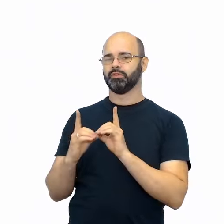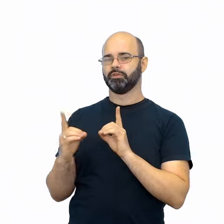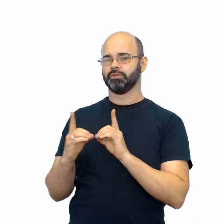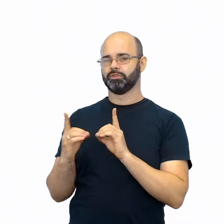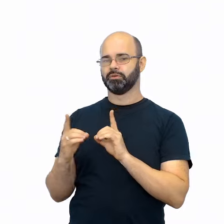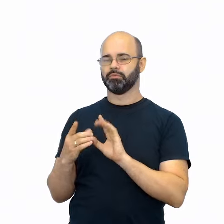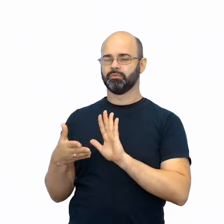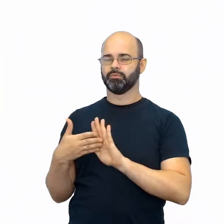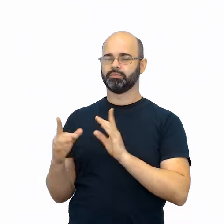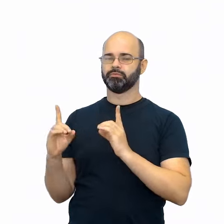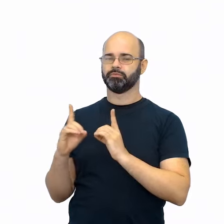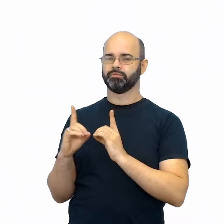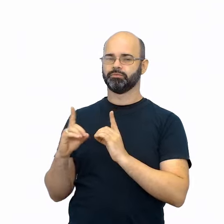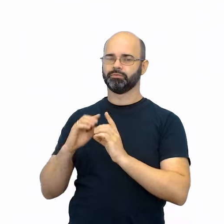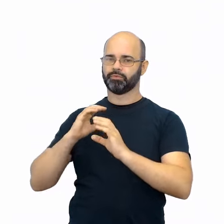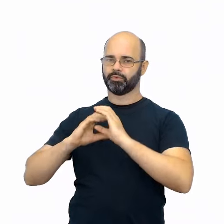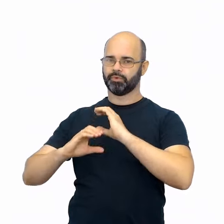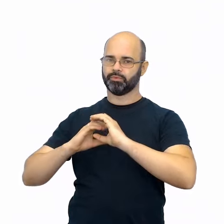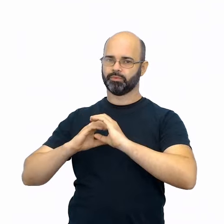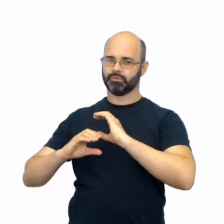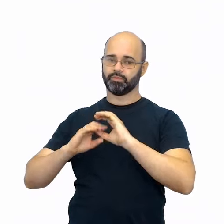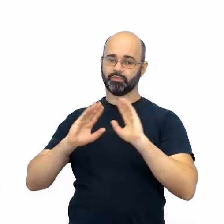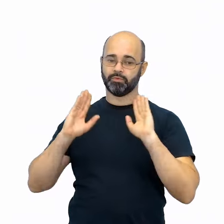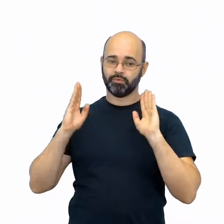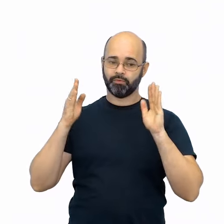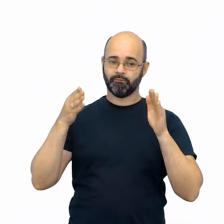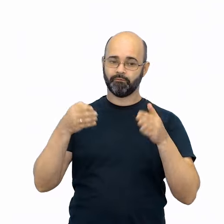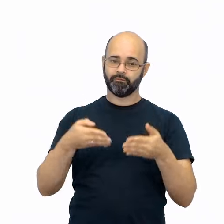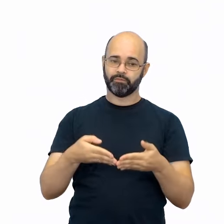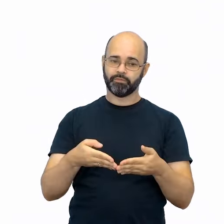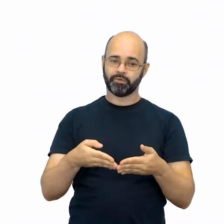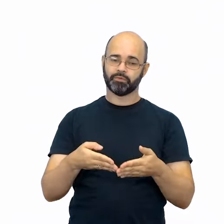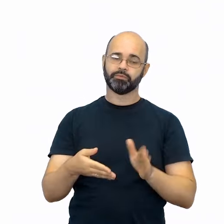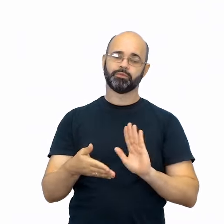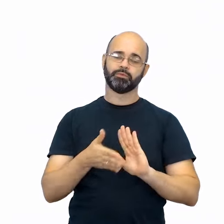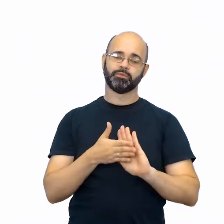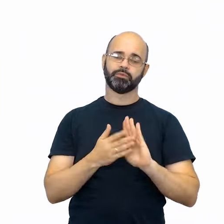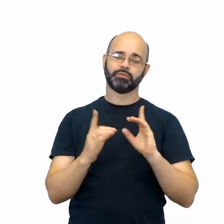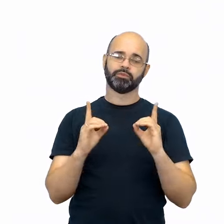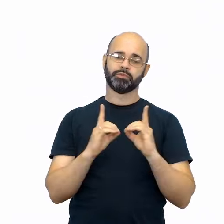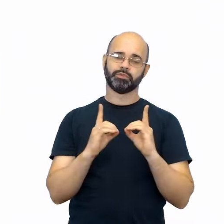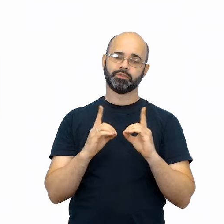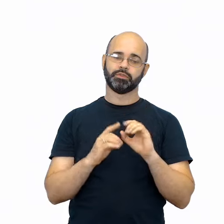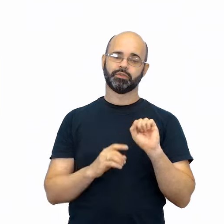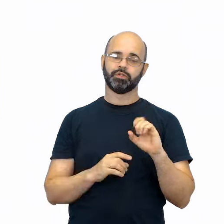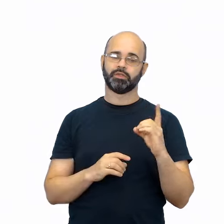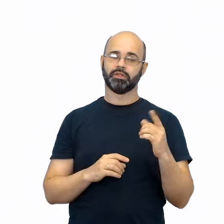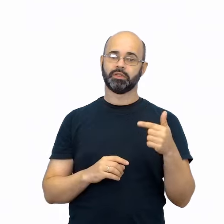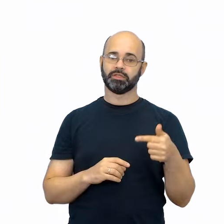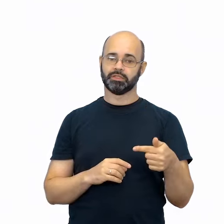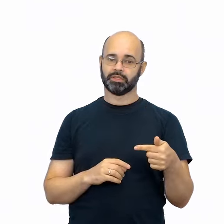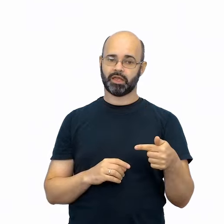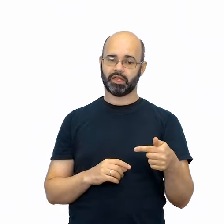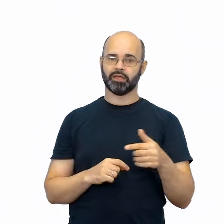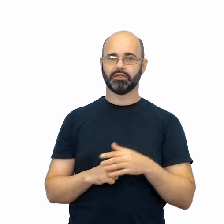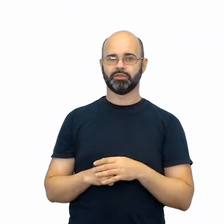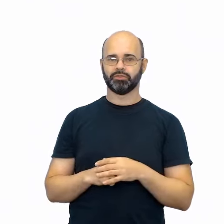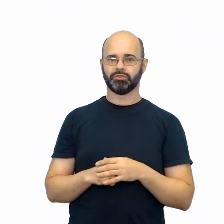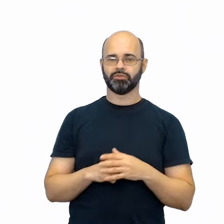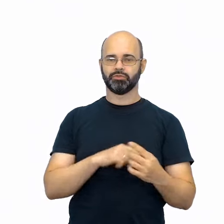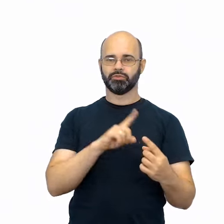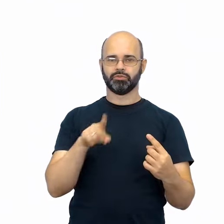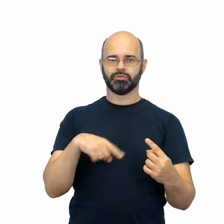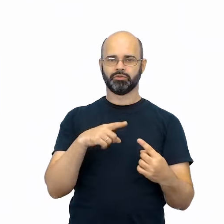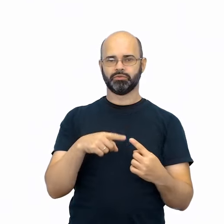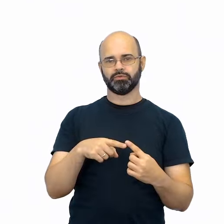comunicativo, com o foco no propósito didático. Na SD 7, as funções da leitura